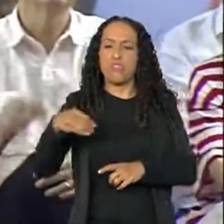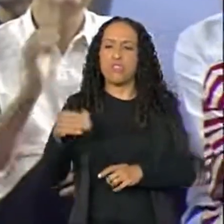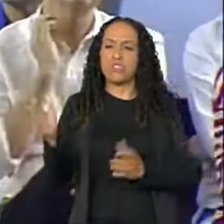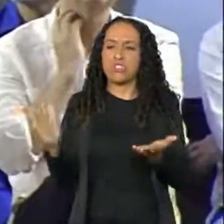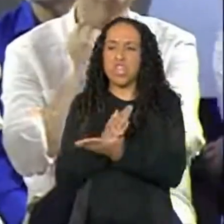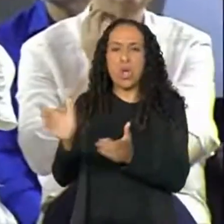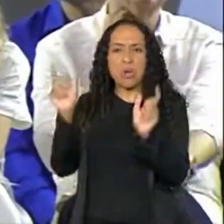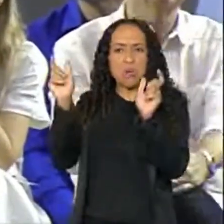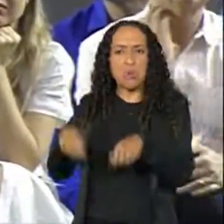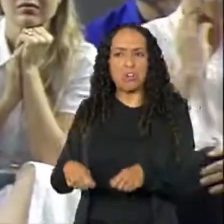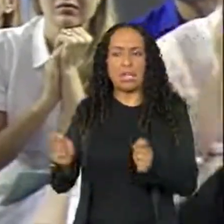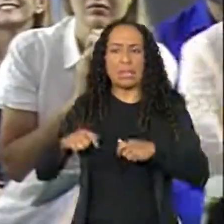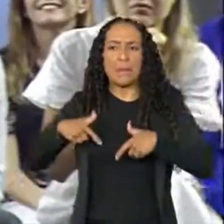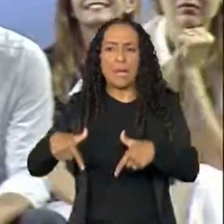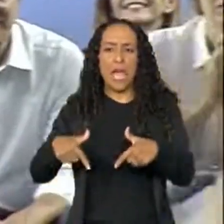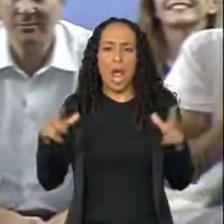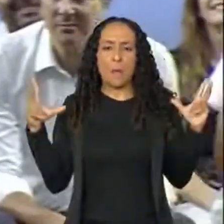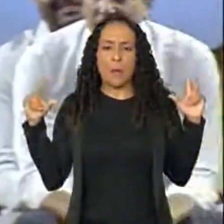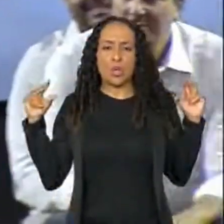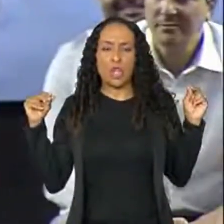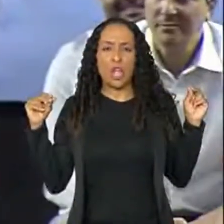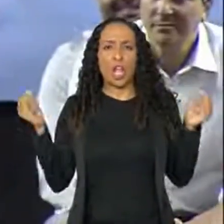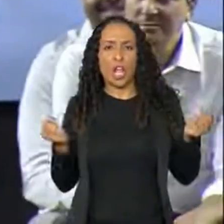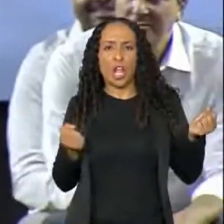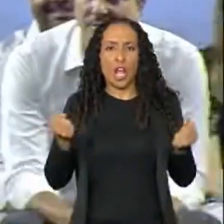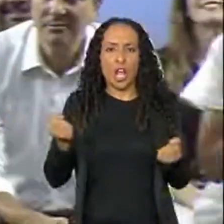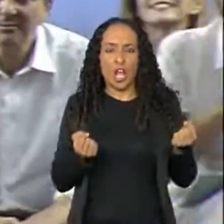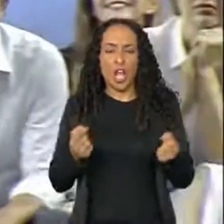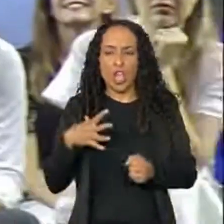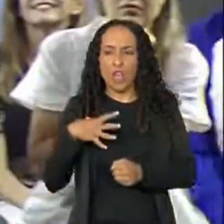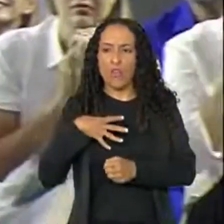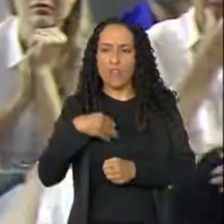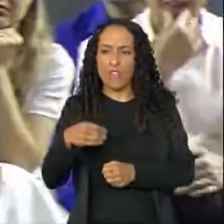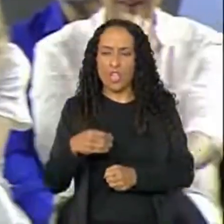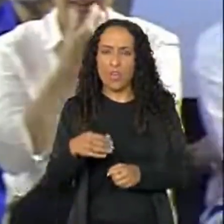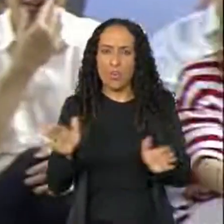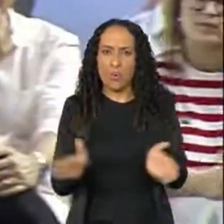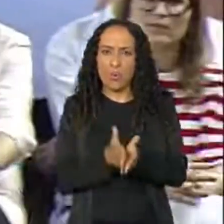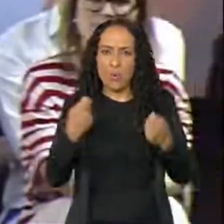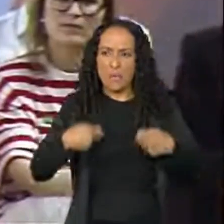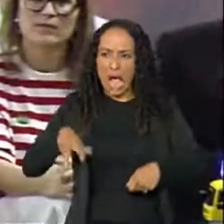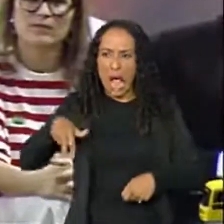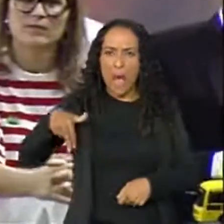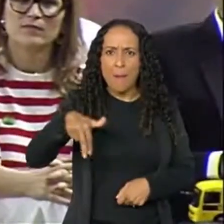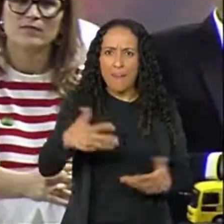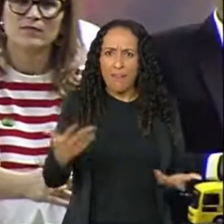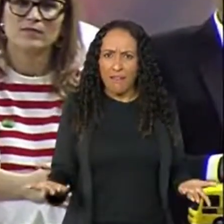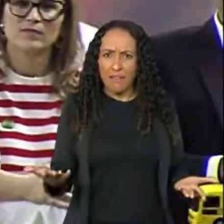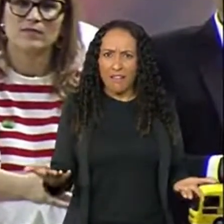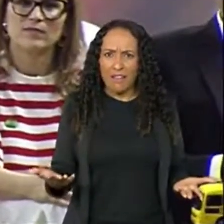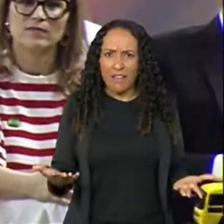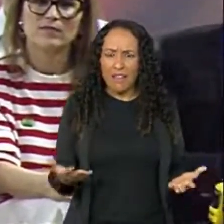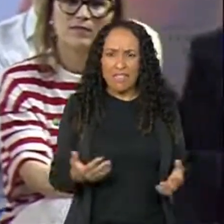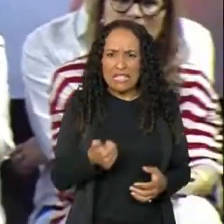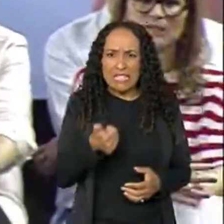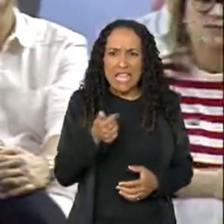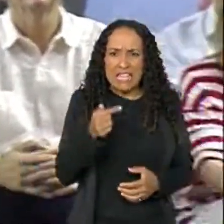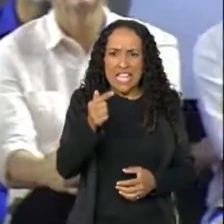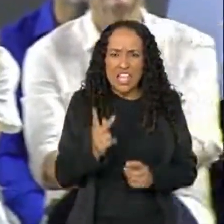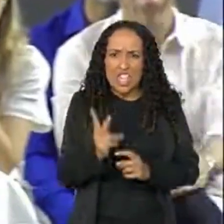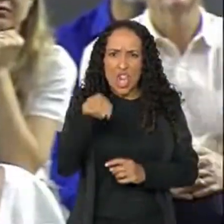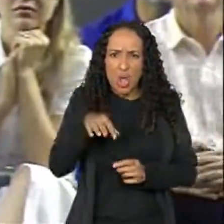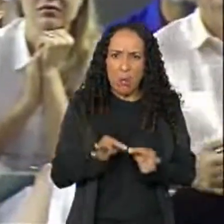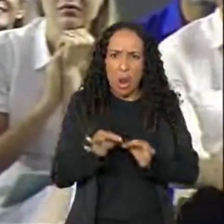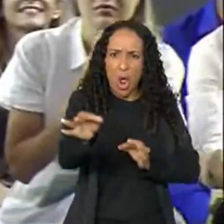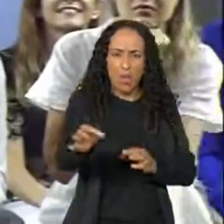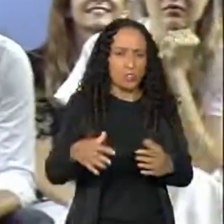pode trabalhar com motorista dirigido e os filhos dos pobres tem que ir a pé até 17 quilômetros, 18